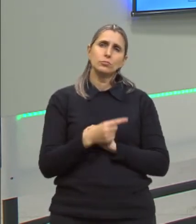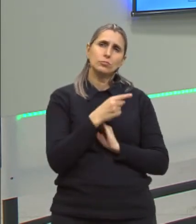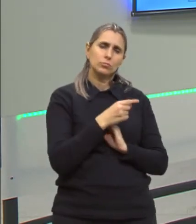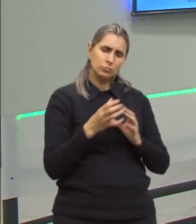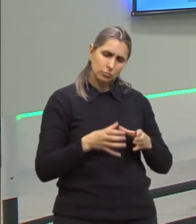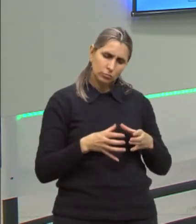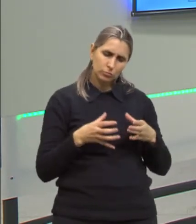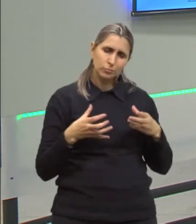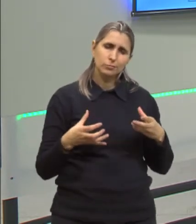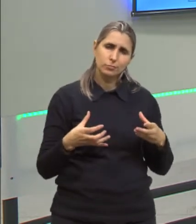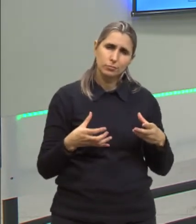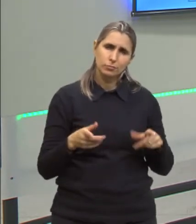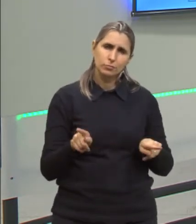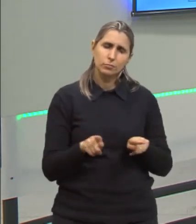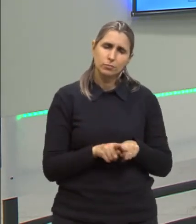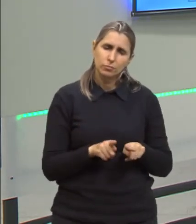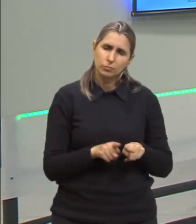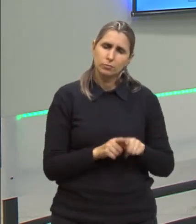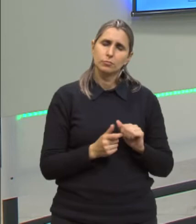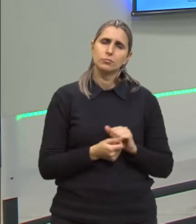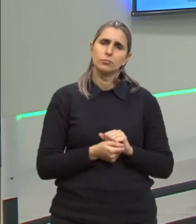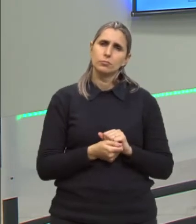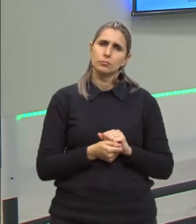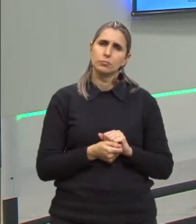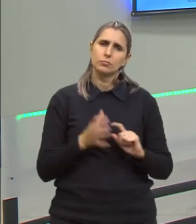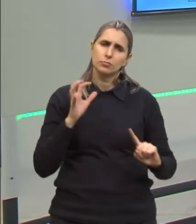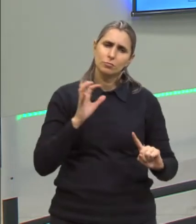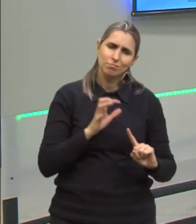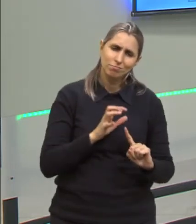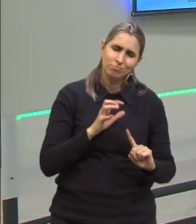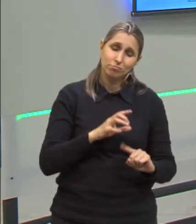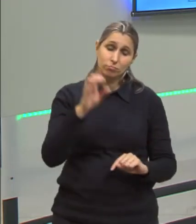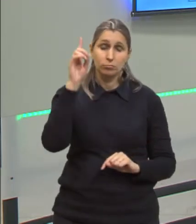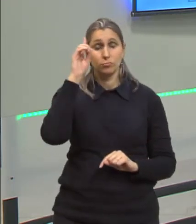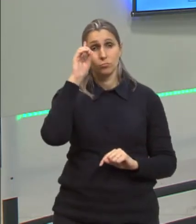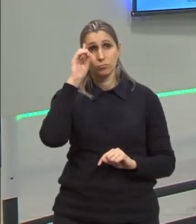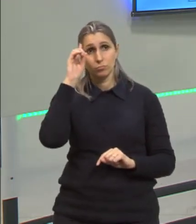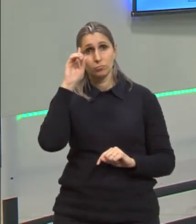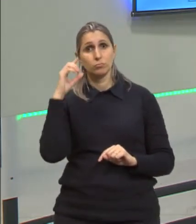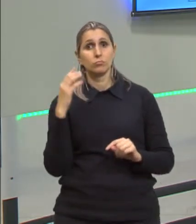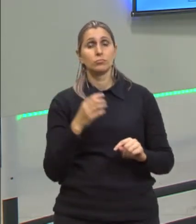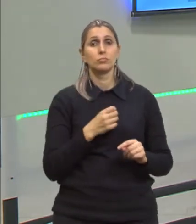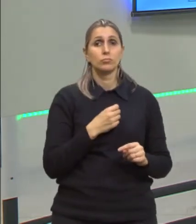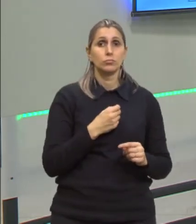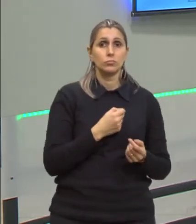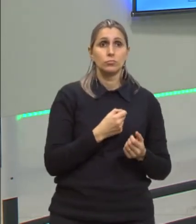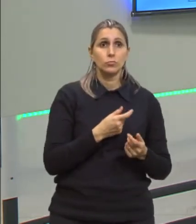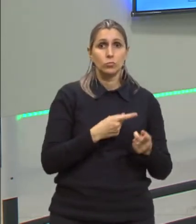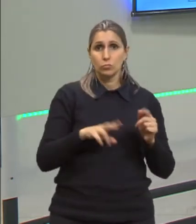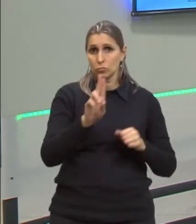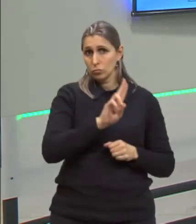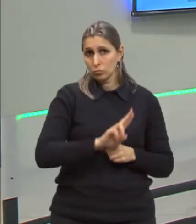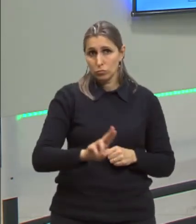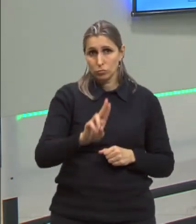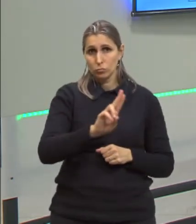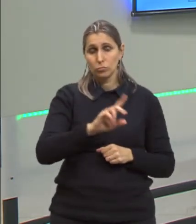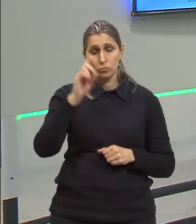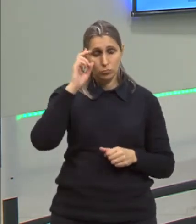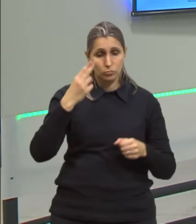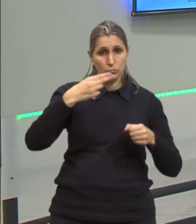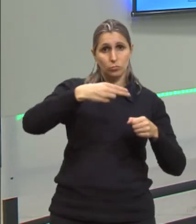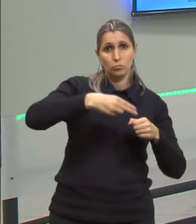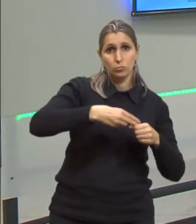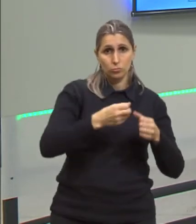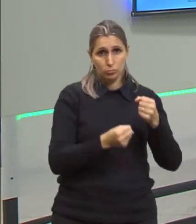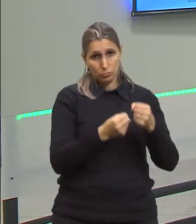dilatações elas também interferem no nosso dia a dia, no nosso consumo. Por exemplo, se você vai abastecer um